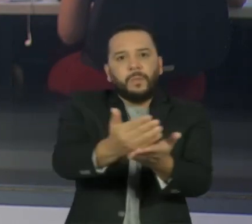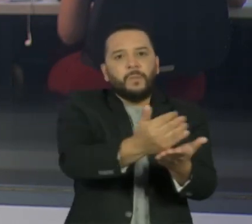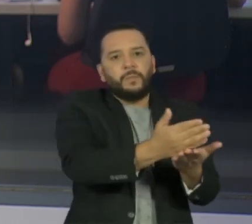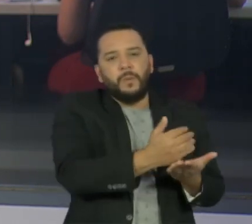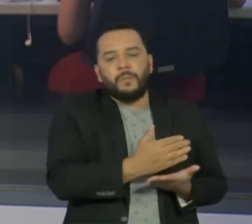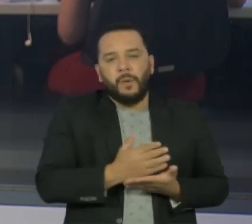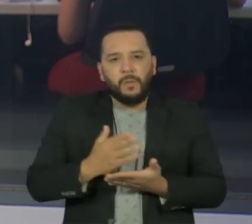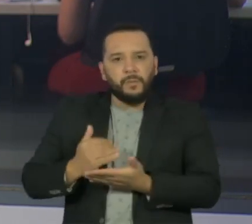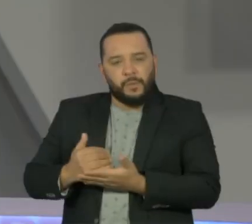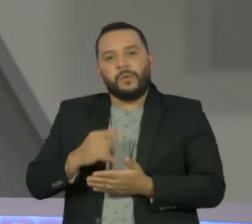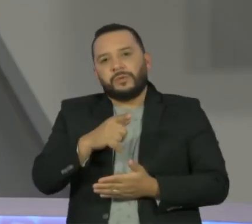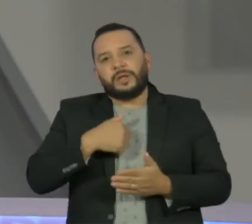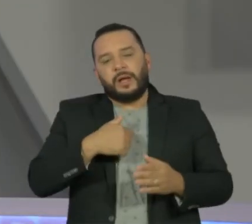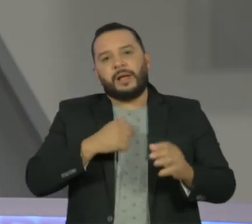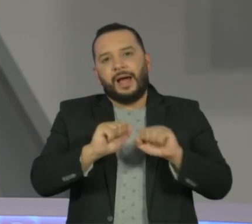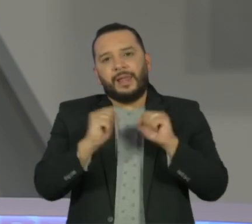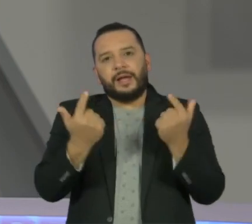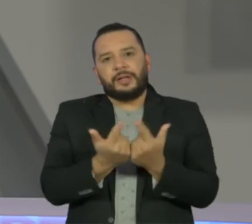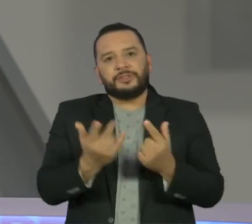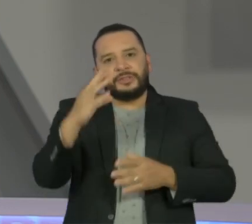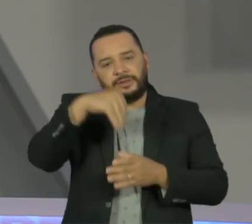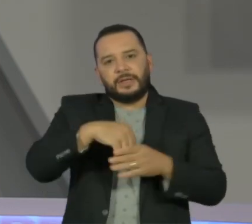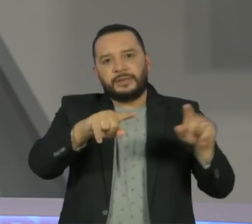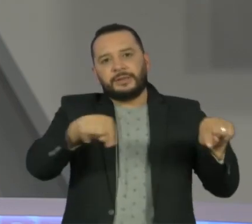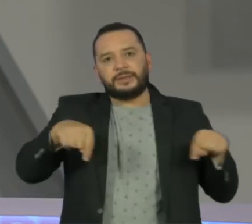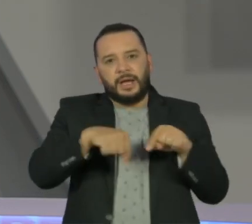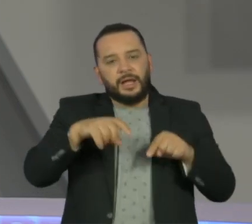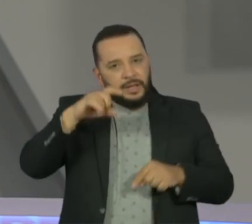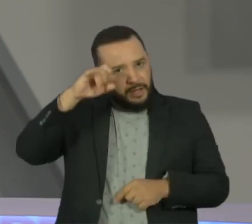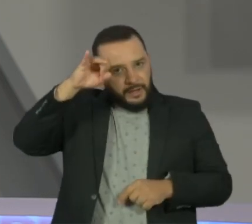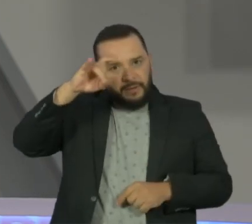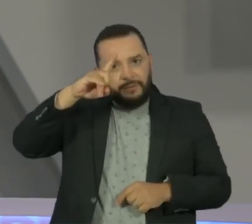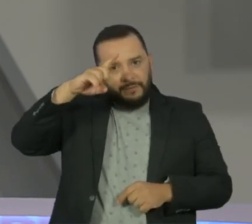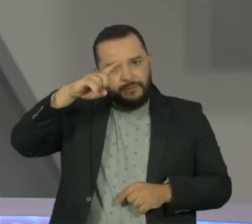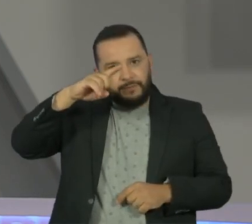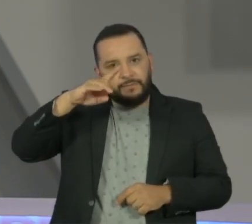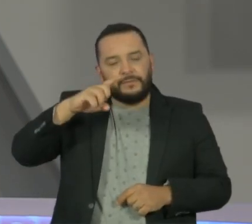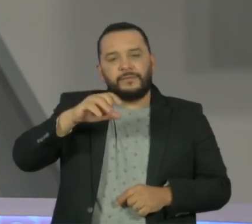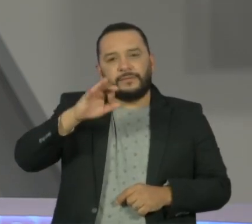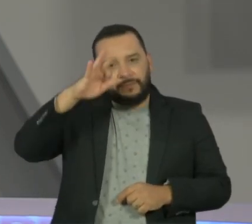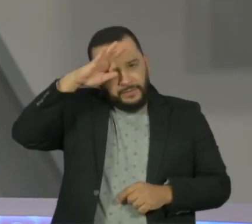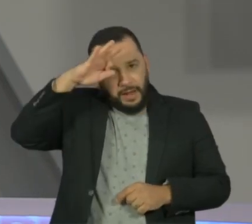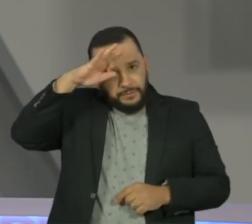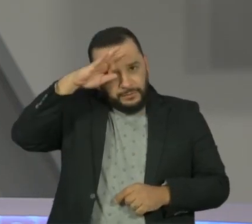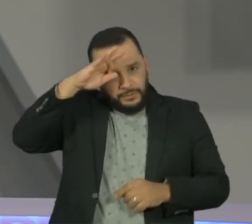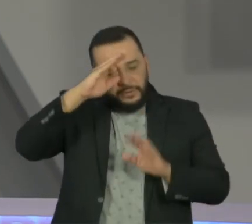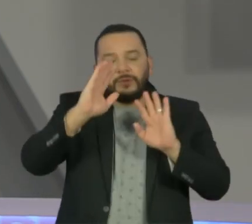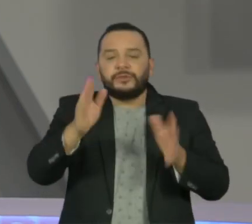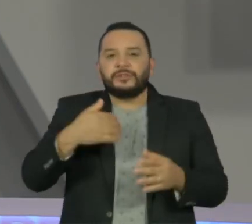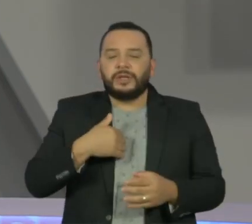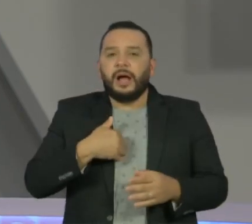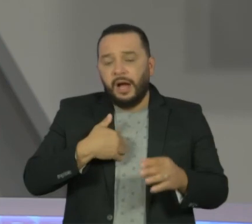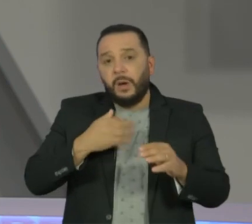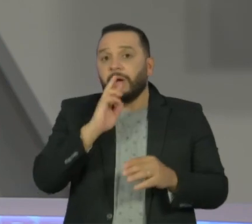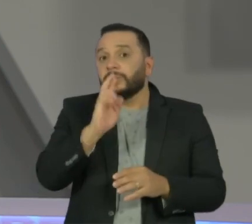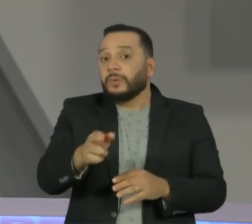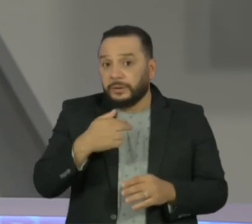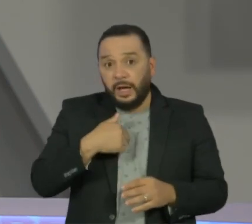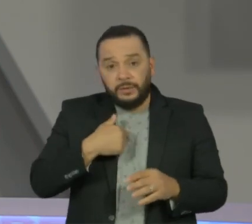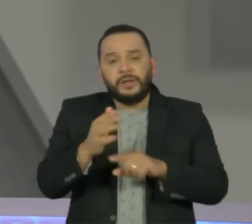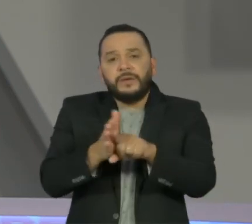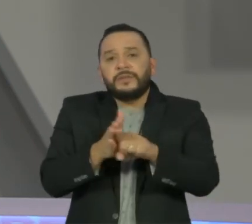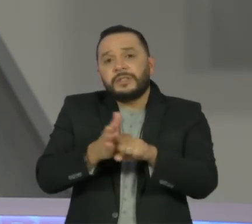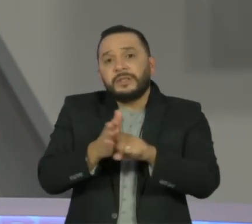foi deputado estadual. O resultado da investigação, que está sob sigilo, foi entregue à Procuradoria-Geral do Estado do Rio,